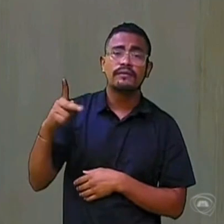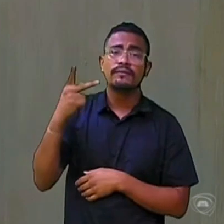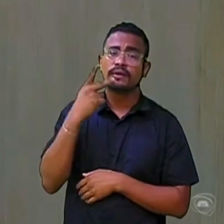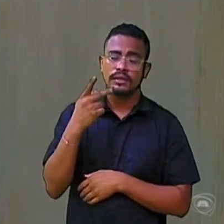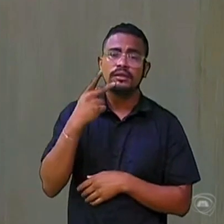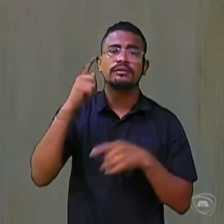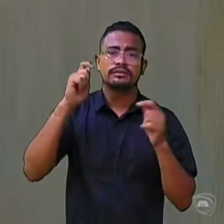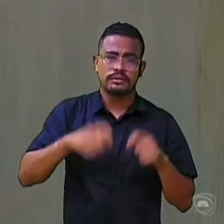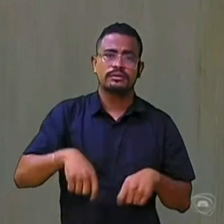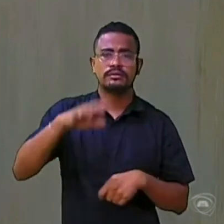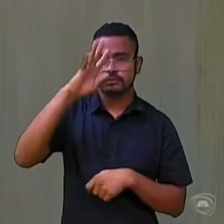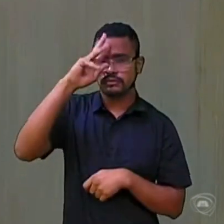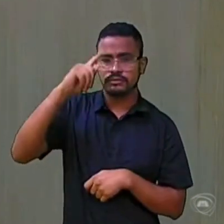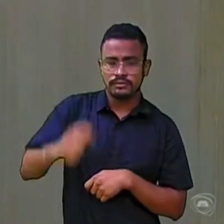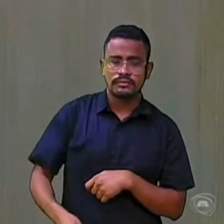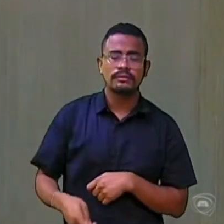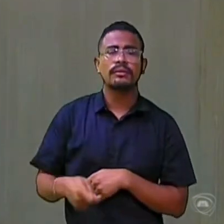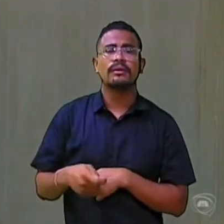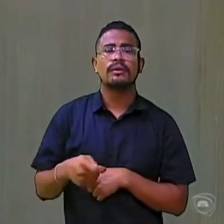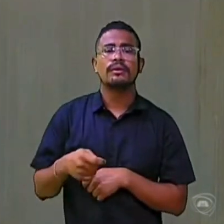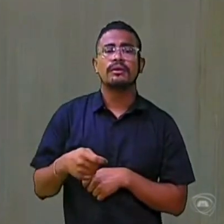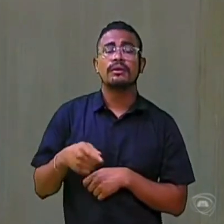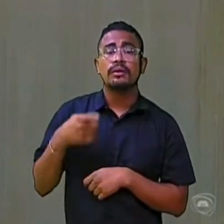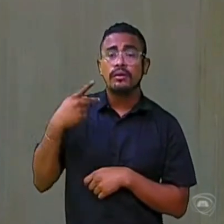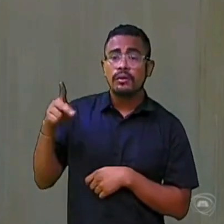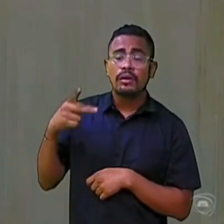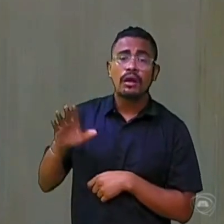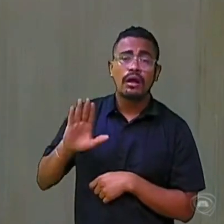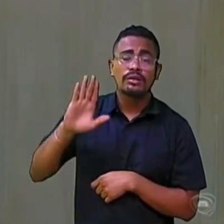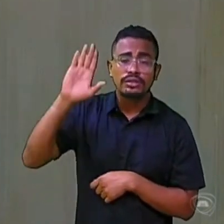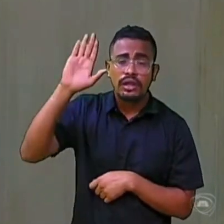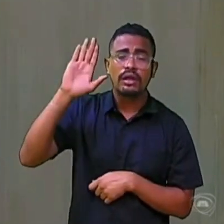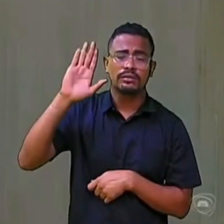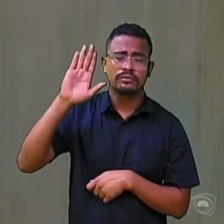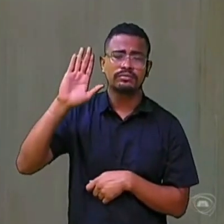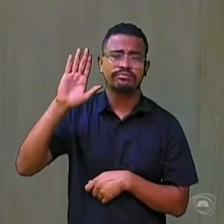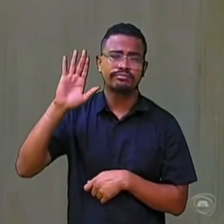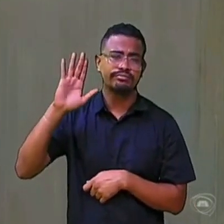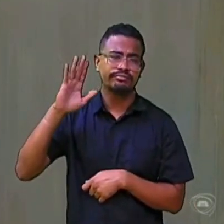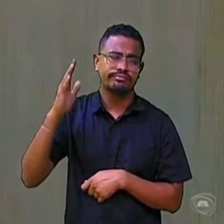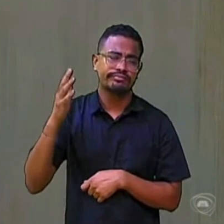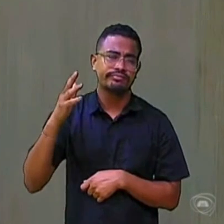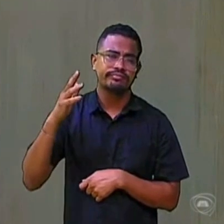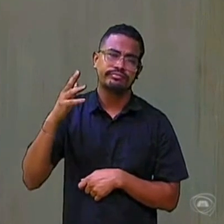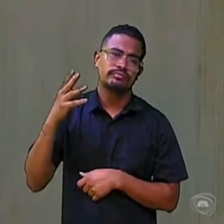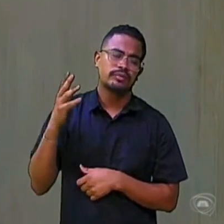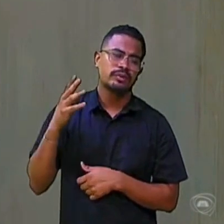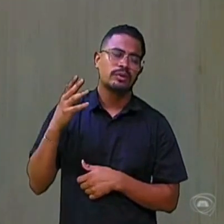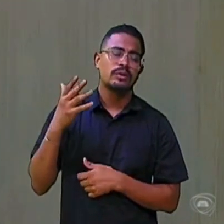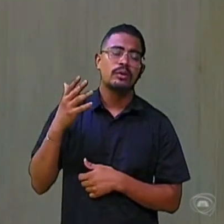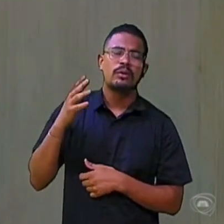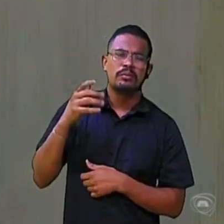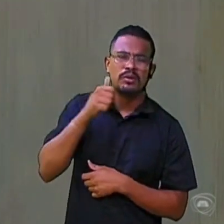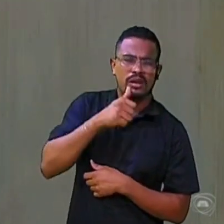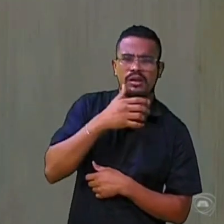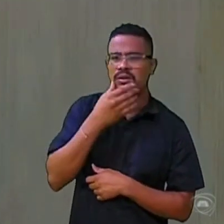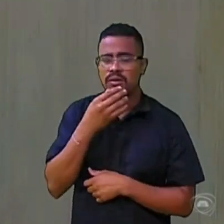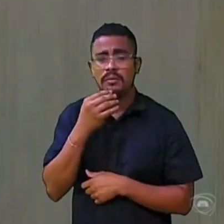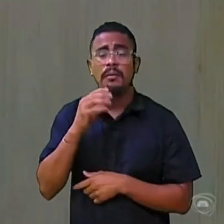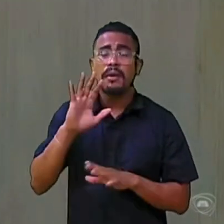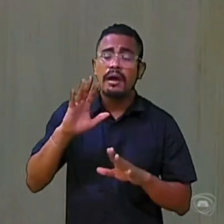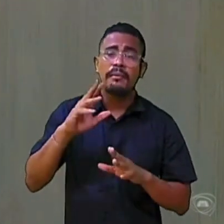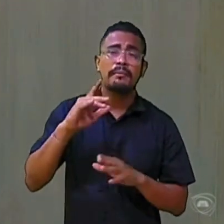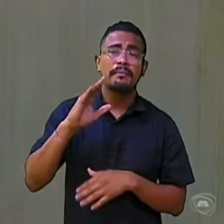decidir por alguém, por um candidato, por uma candidata, isso é o que menos interessa agora, o que interessa é o projeto.